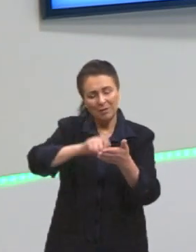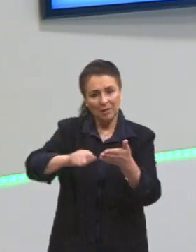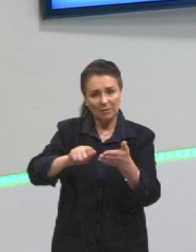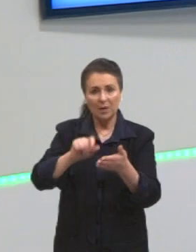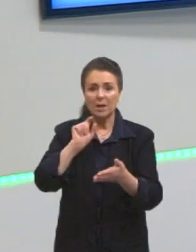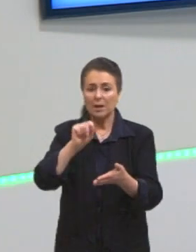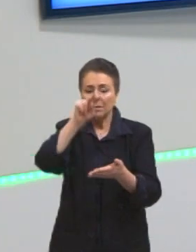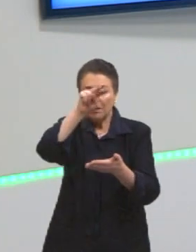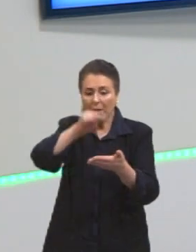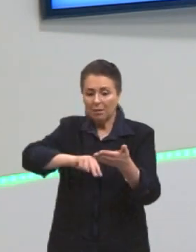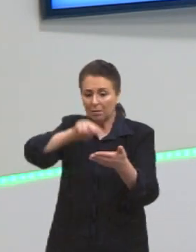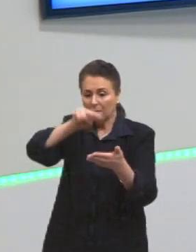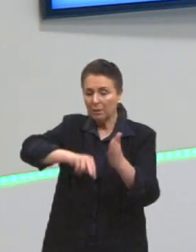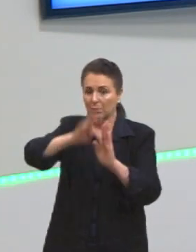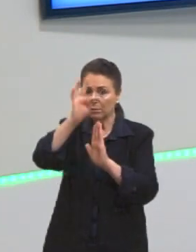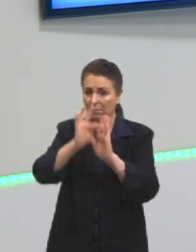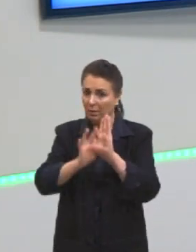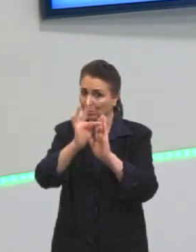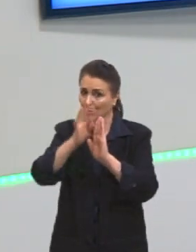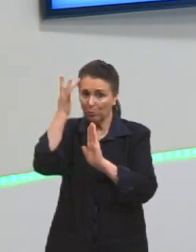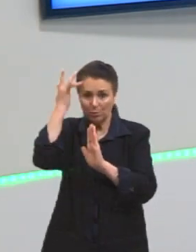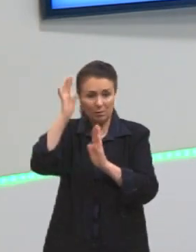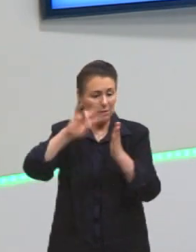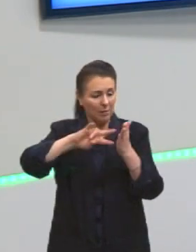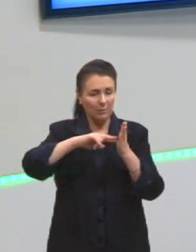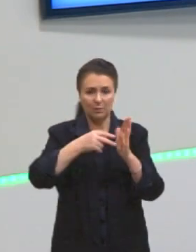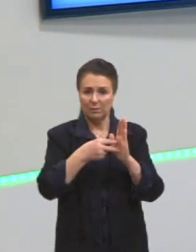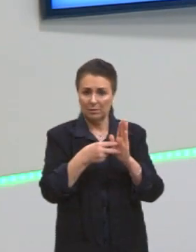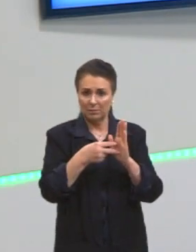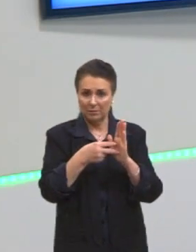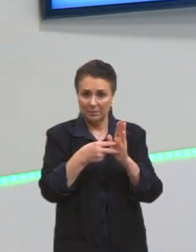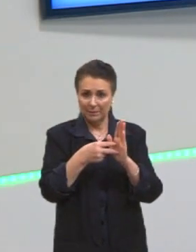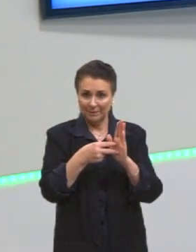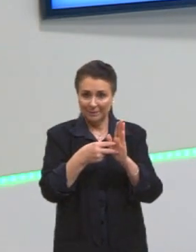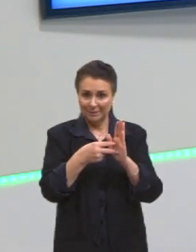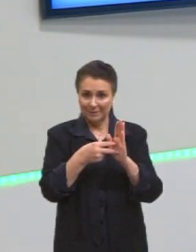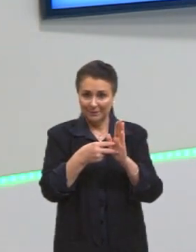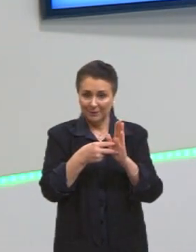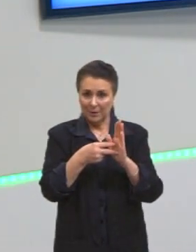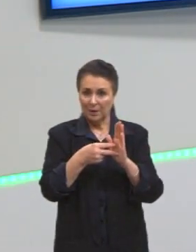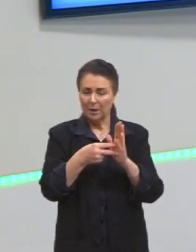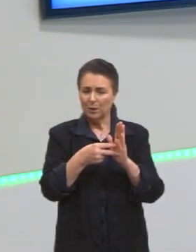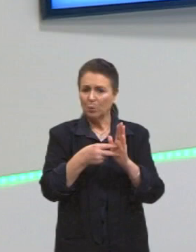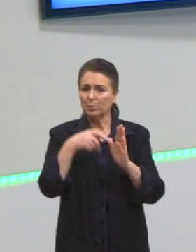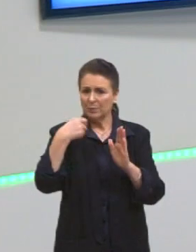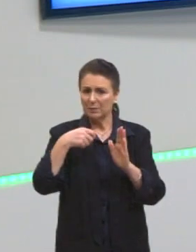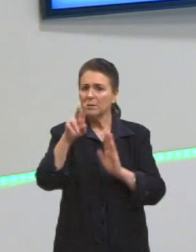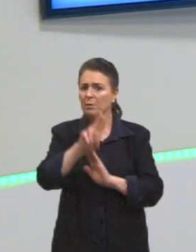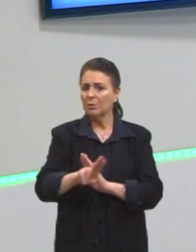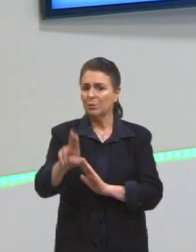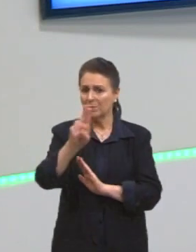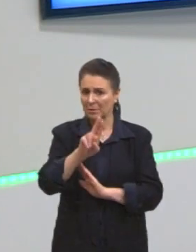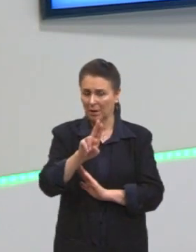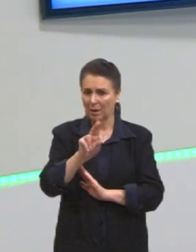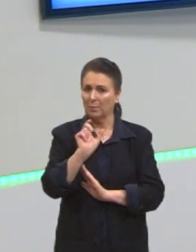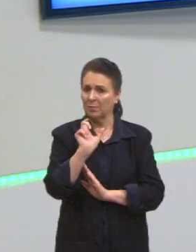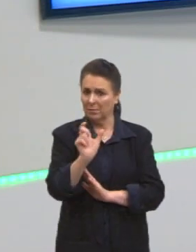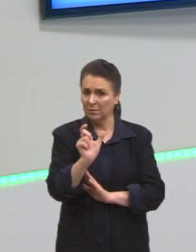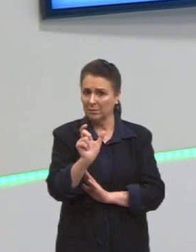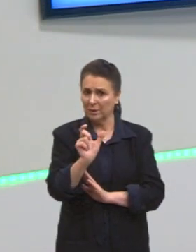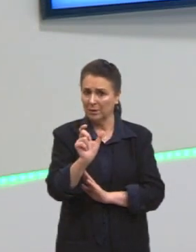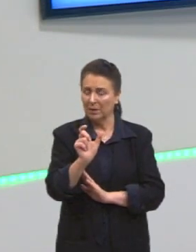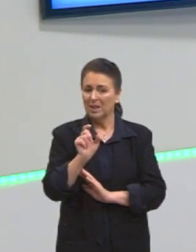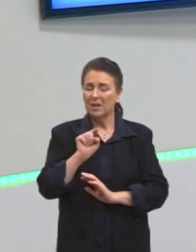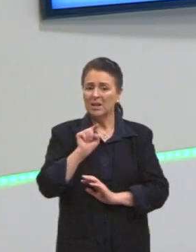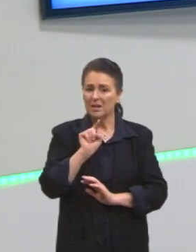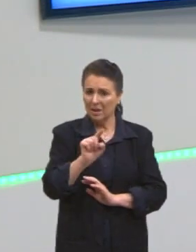quem está lendo o texto não sabe o que significa. Então, se tu precisa usar o estrangeirismo, e